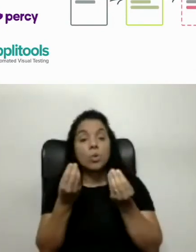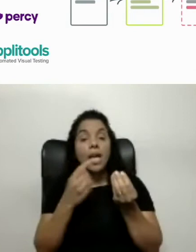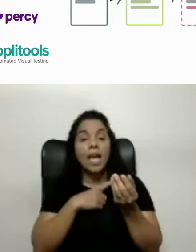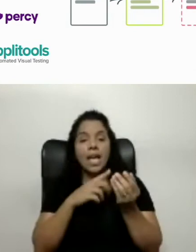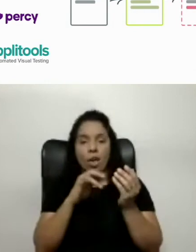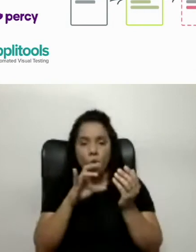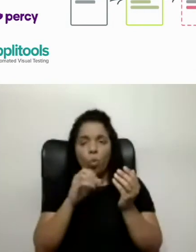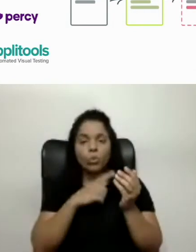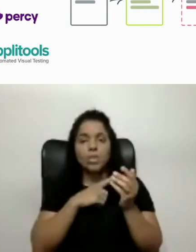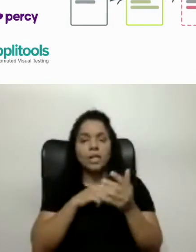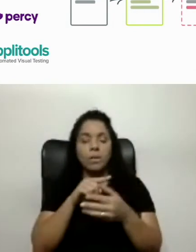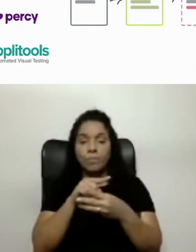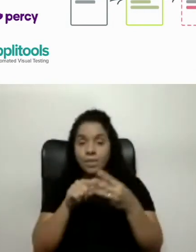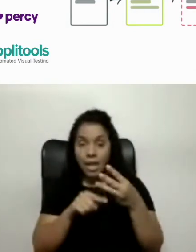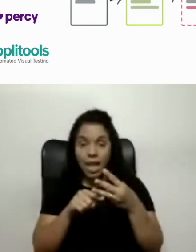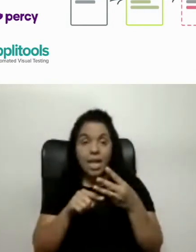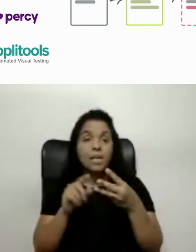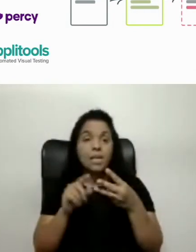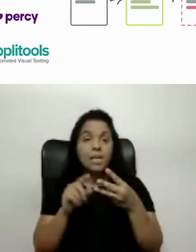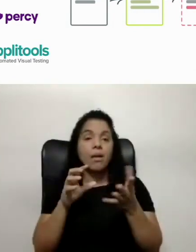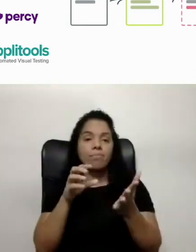São três plataformas maravilhosas.